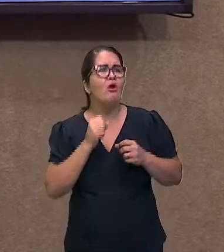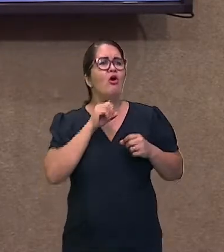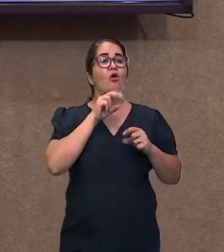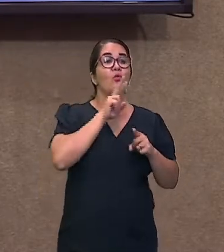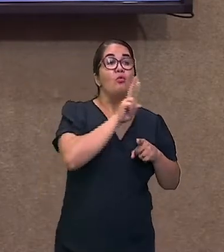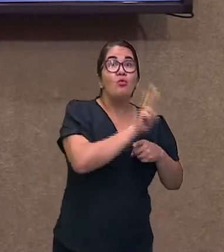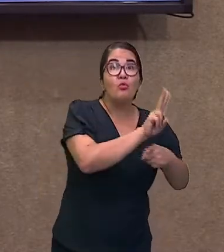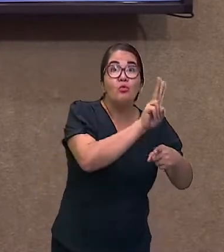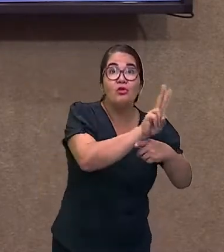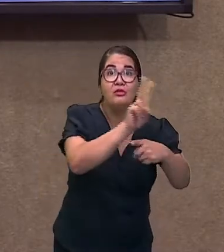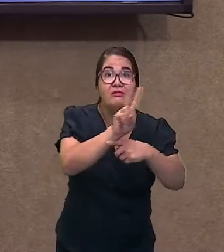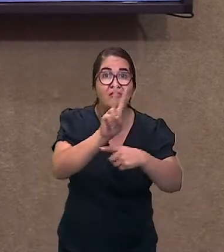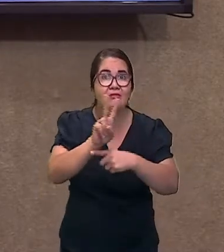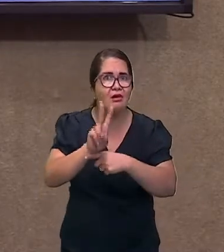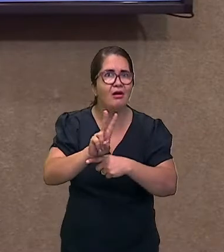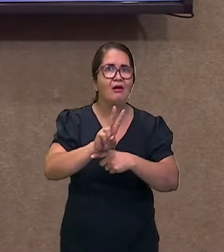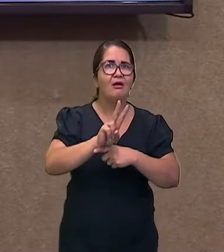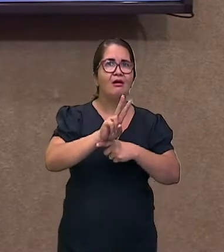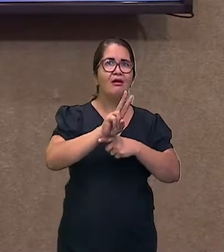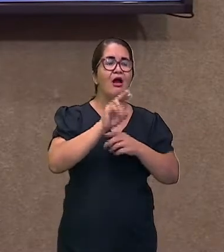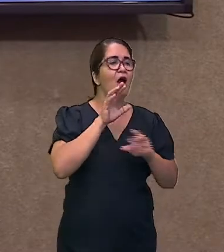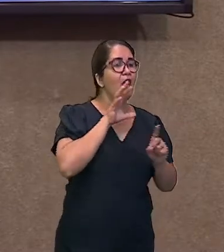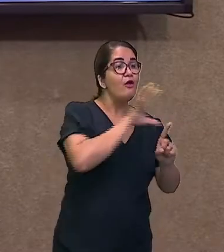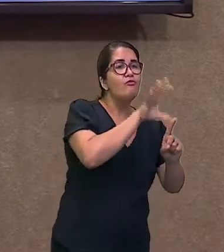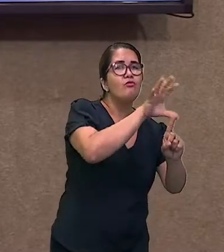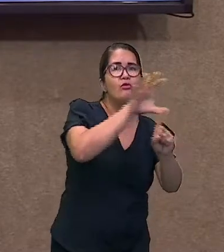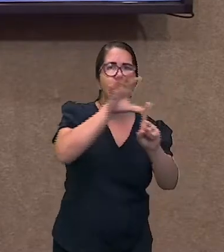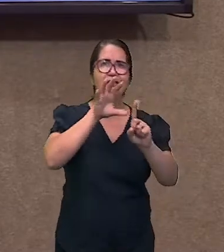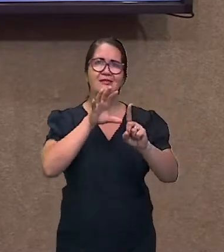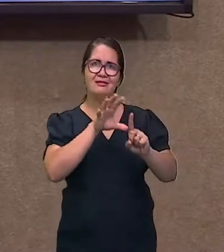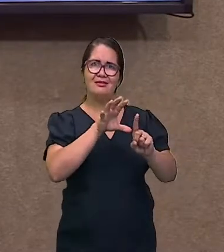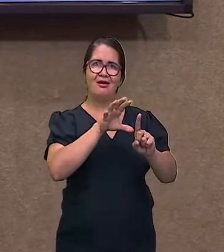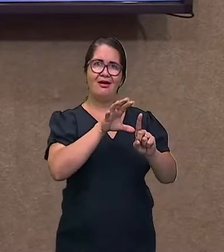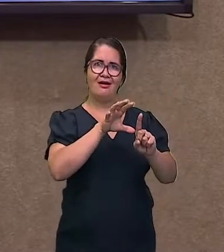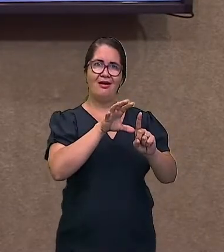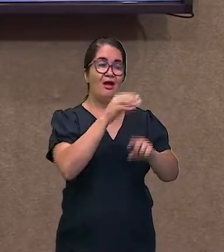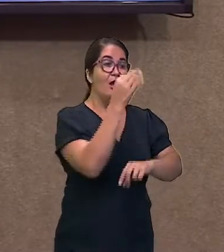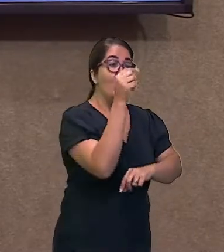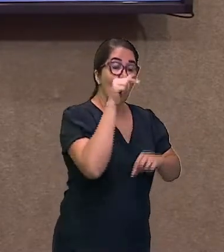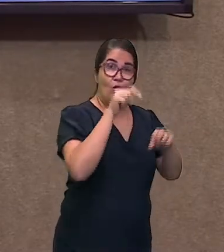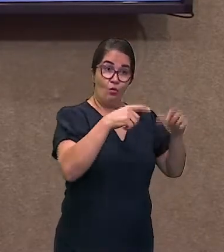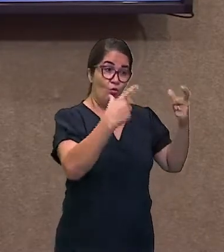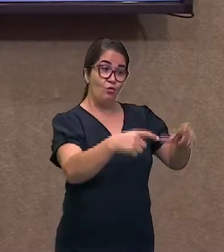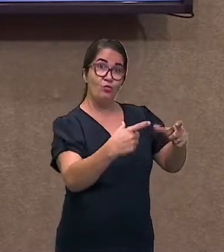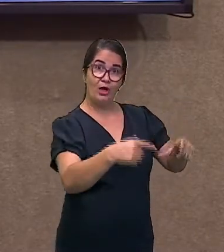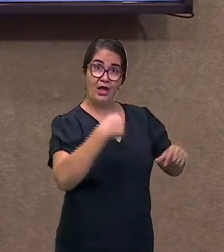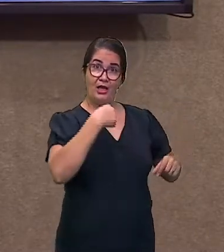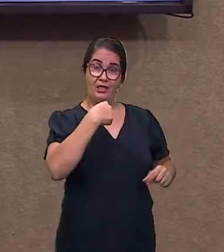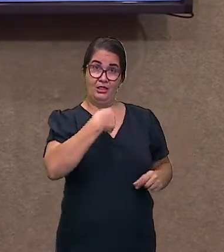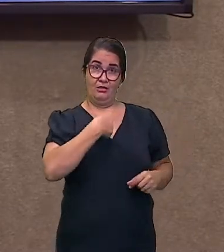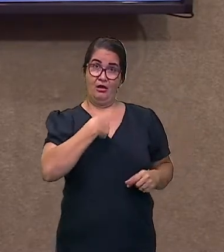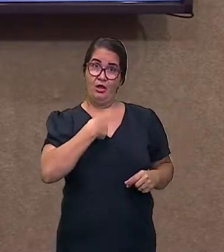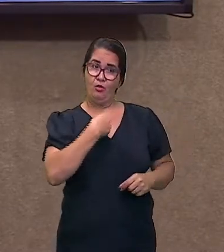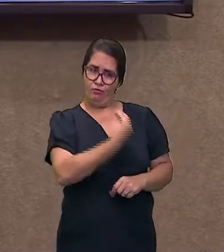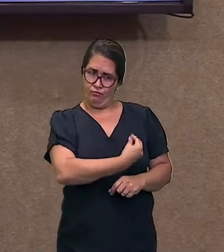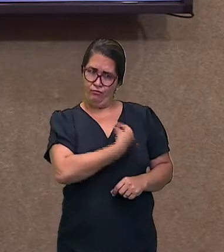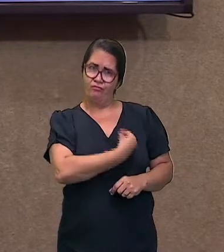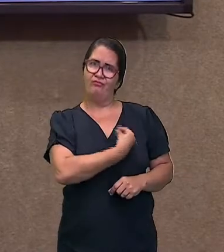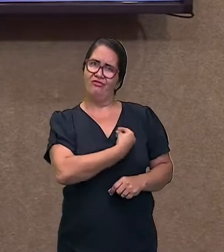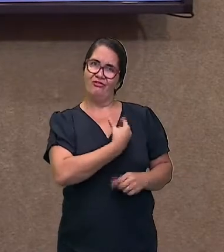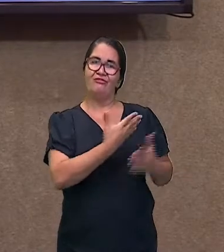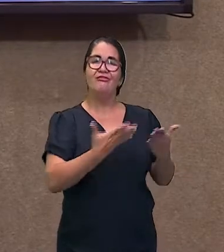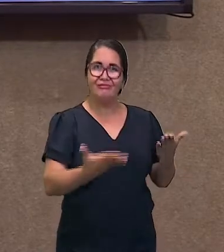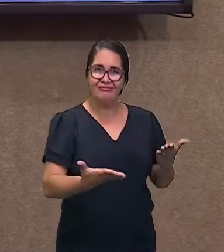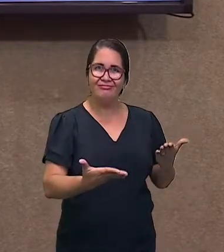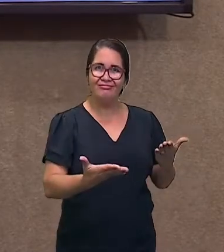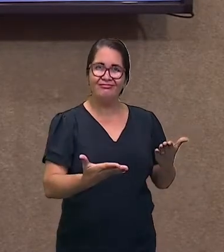um ser e outro no habitat onde eu estou inserido? Vamos continuar e vamos pensando nisso porque depois